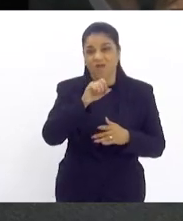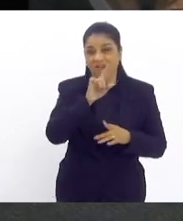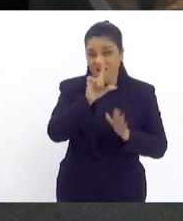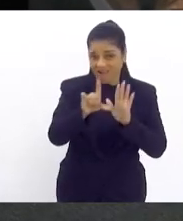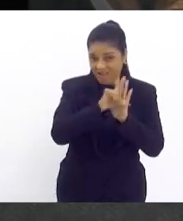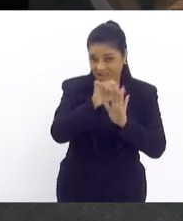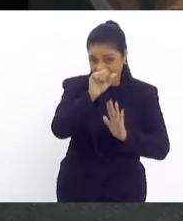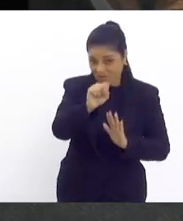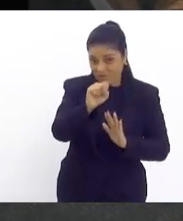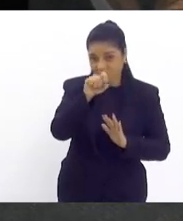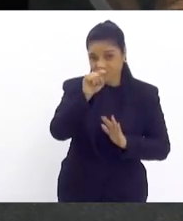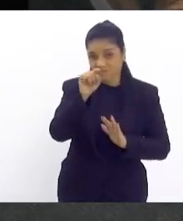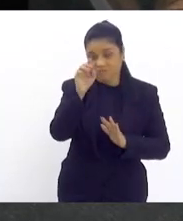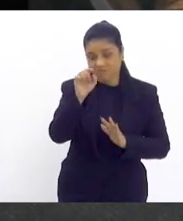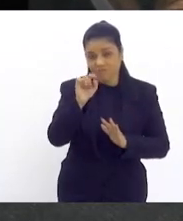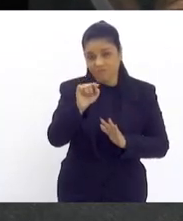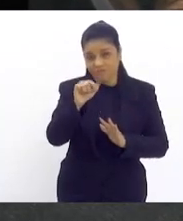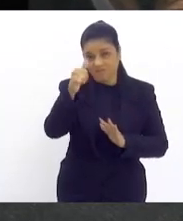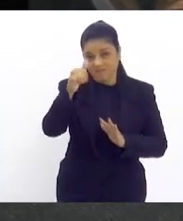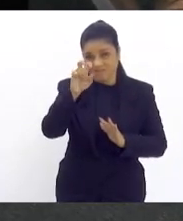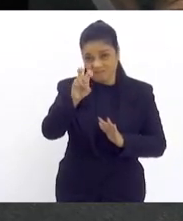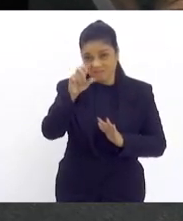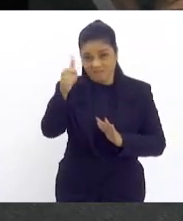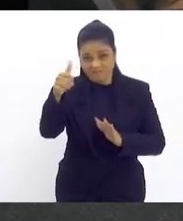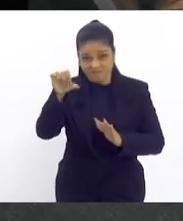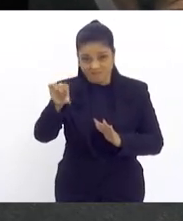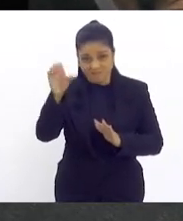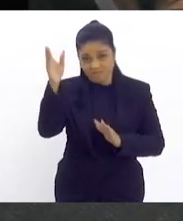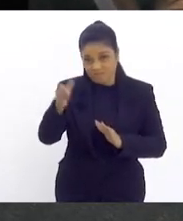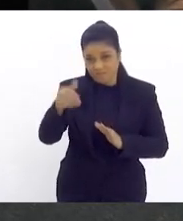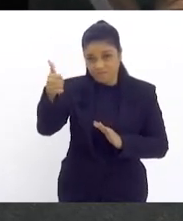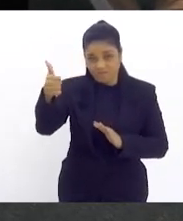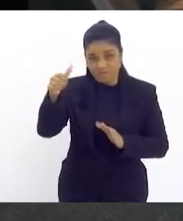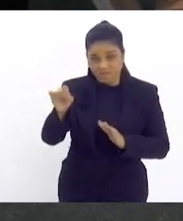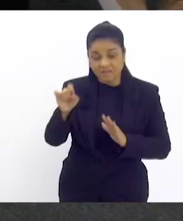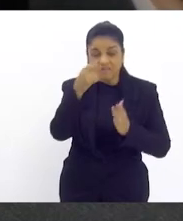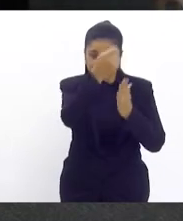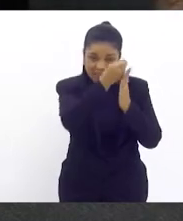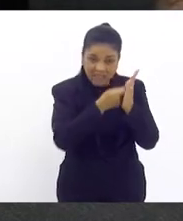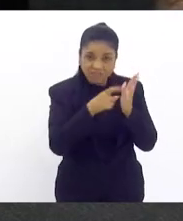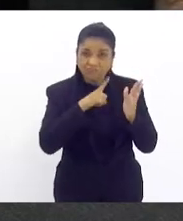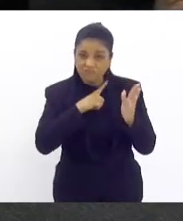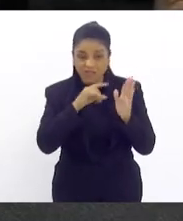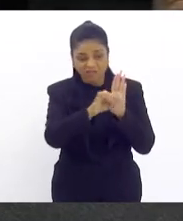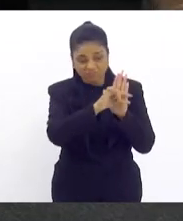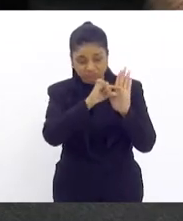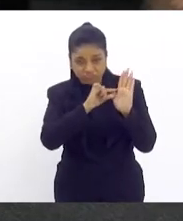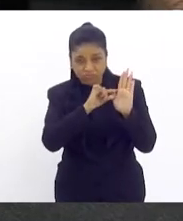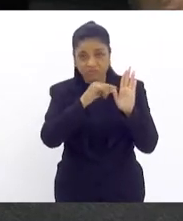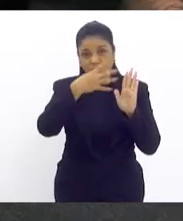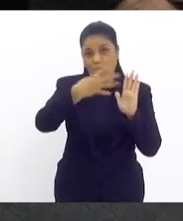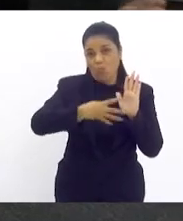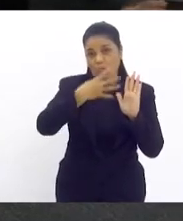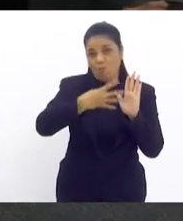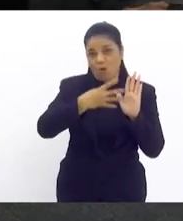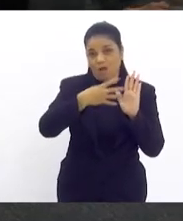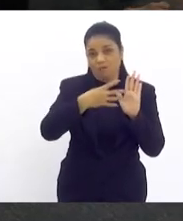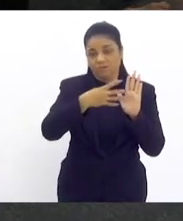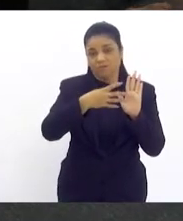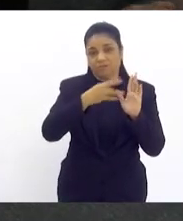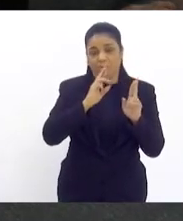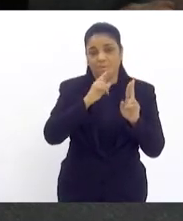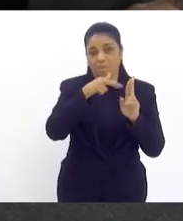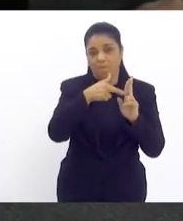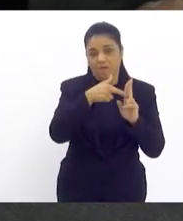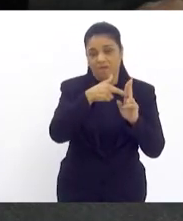2019, ela tem no seu texto aquilo que está sendo previsto no artigo 4º e parágrafos do projeto